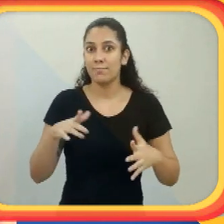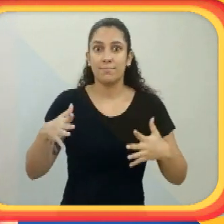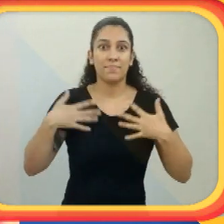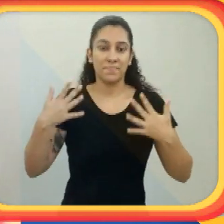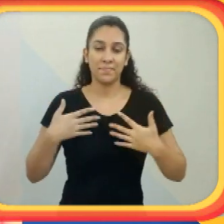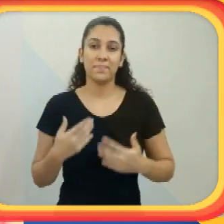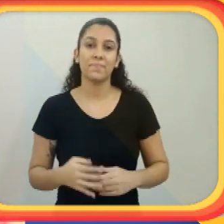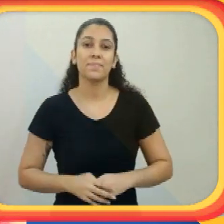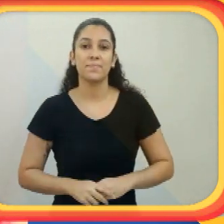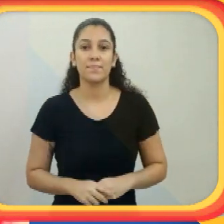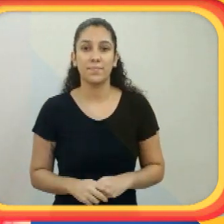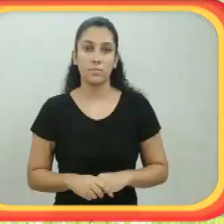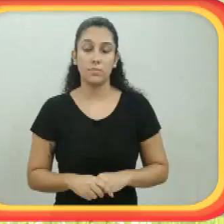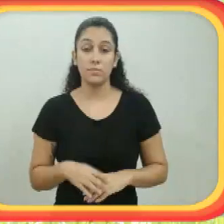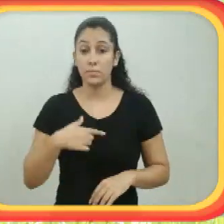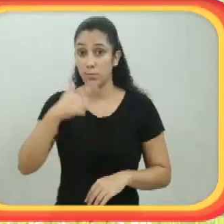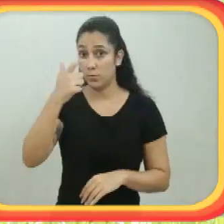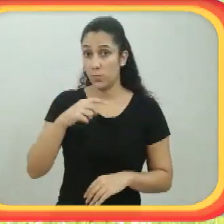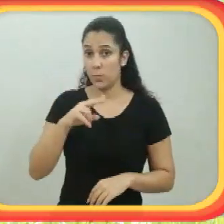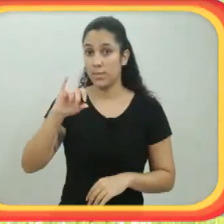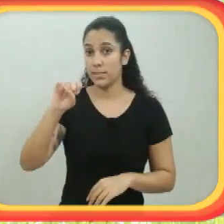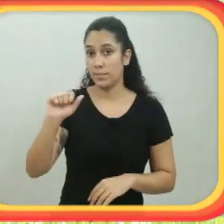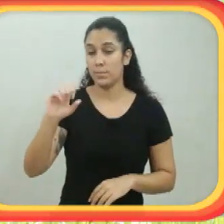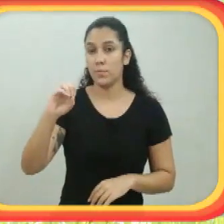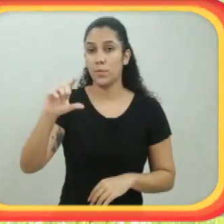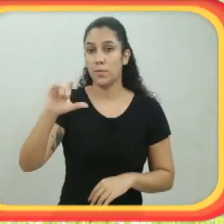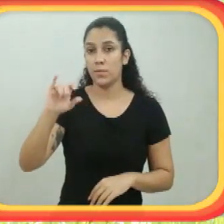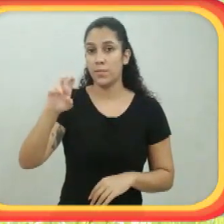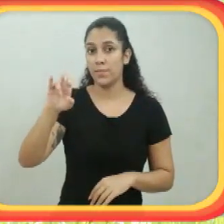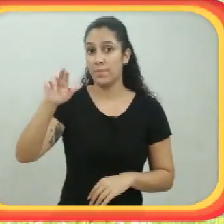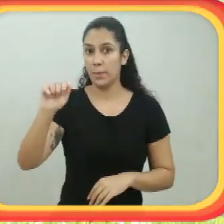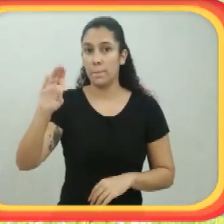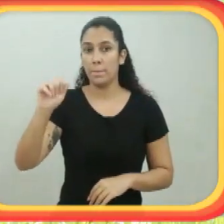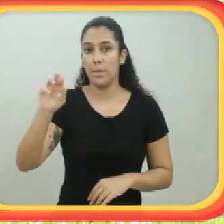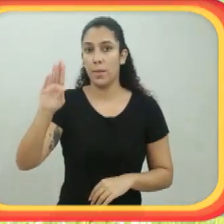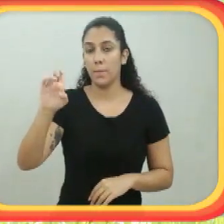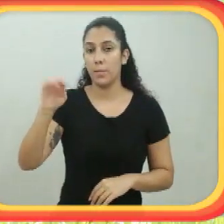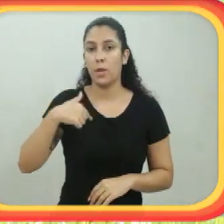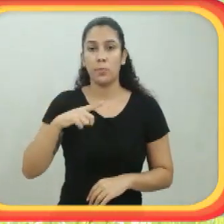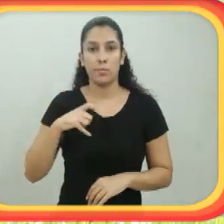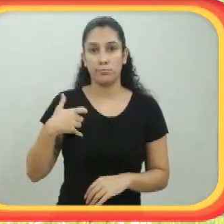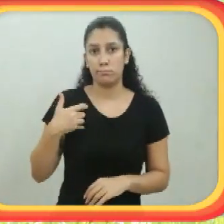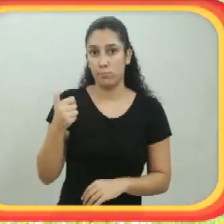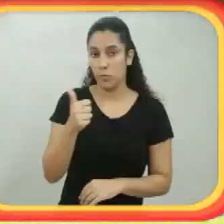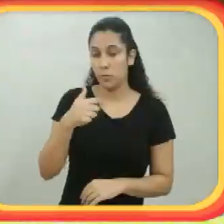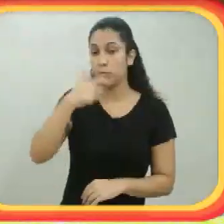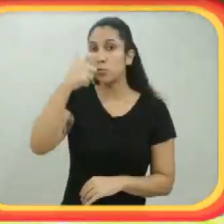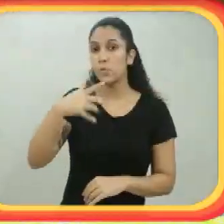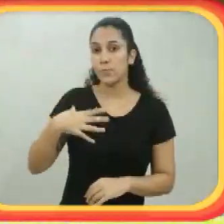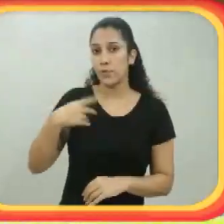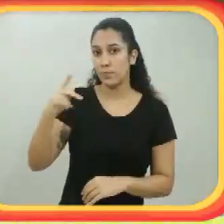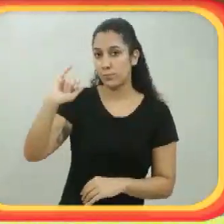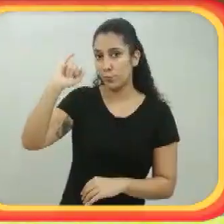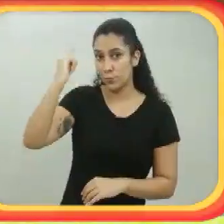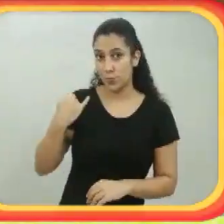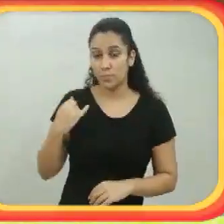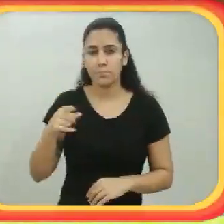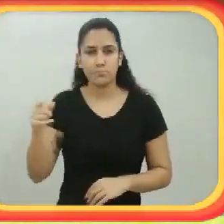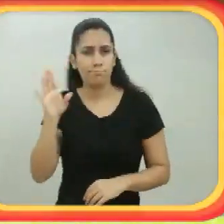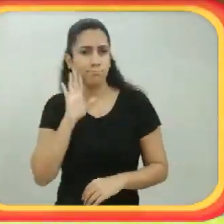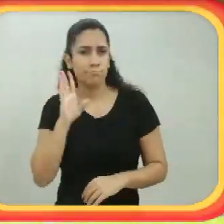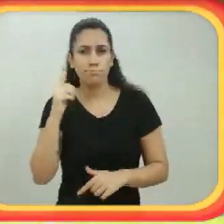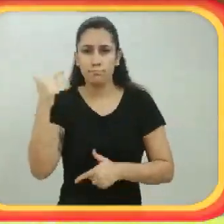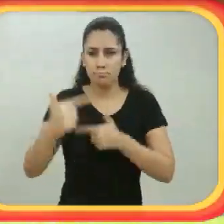E aí é aquela alegria, né? Eu me chamo Isoliveira Barbeto, tenho 11 anos e eu sou filha da Juliana. Ela é muito legal,